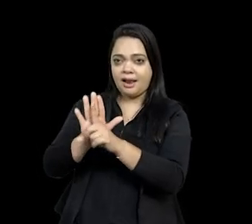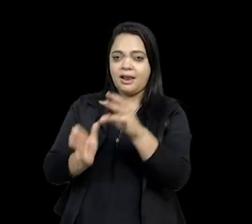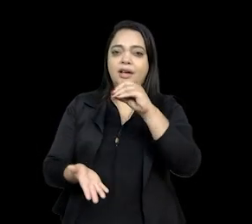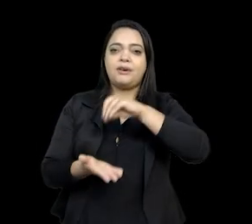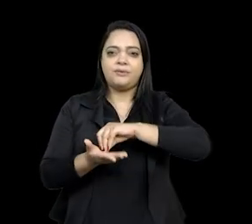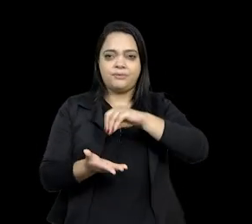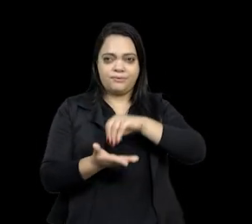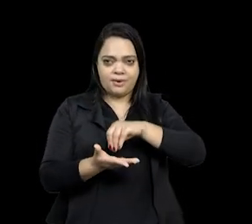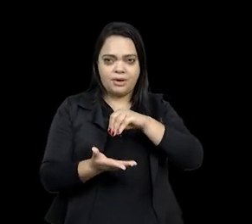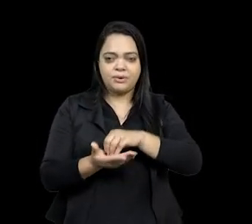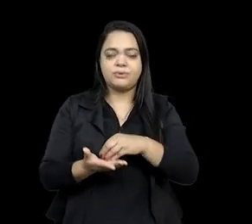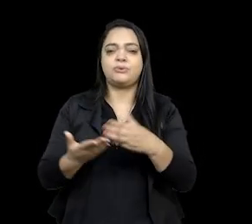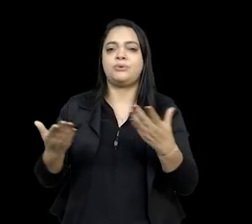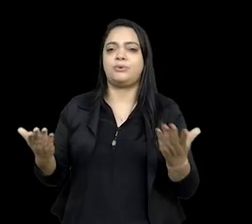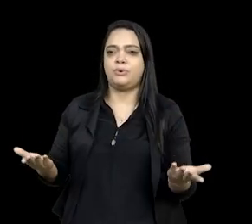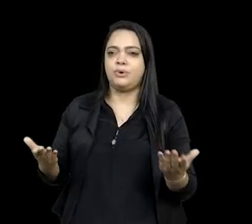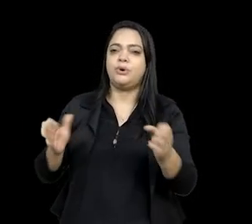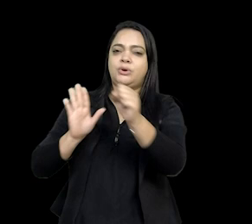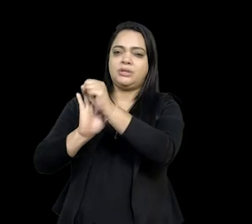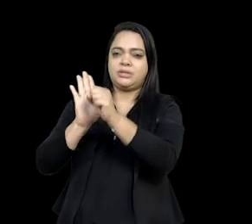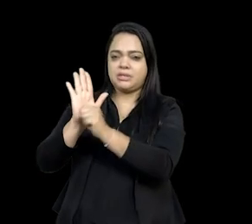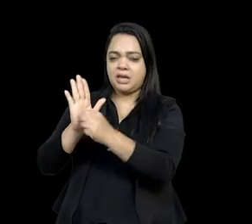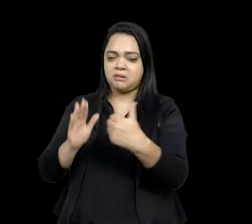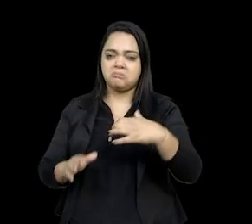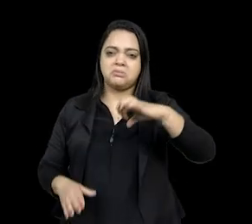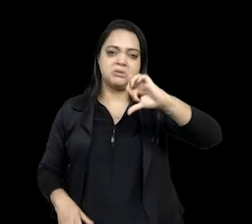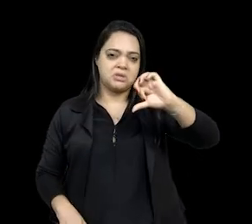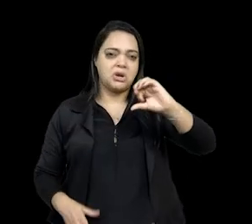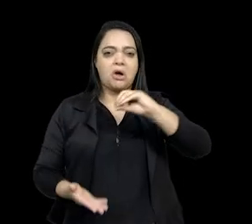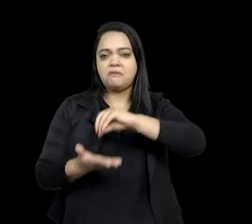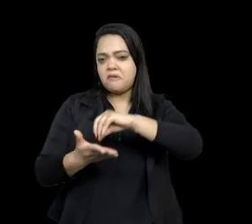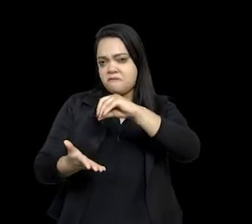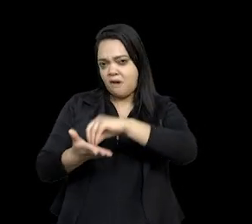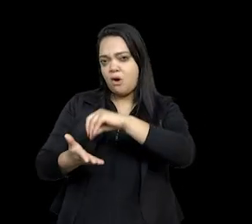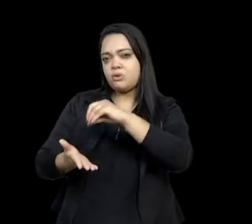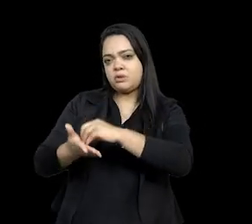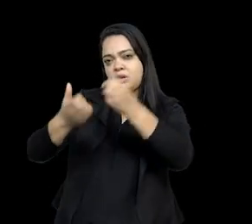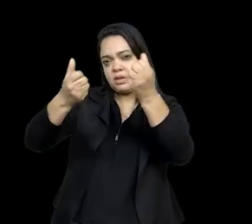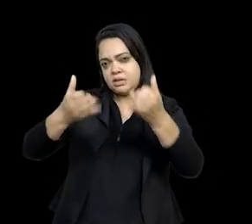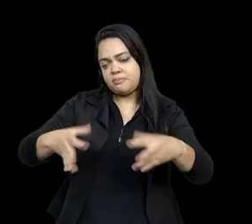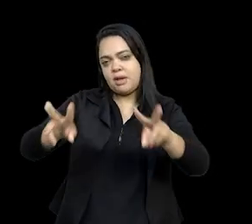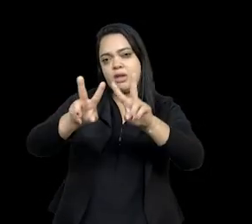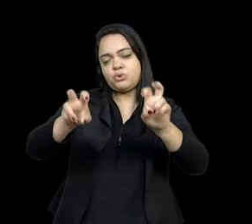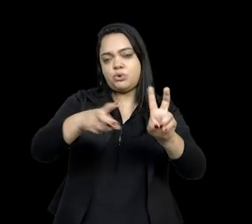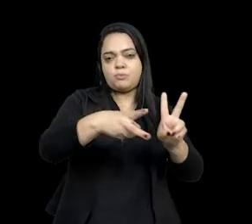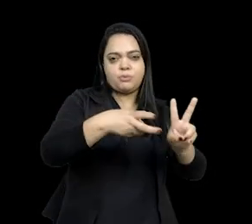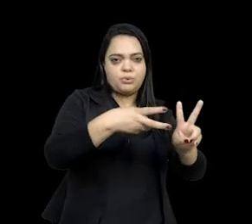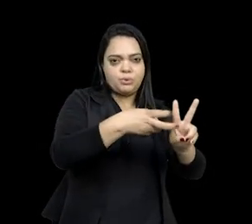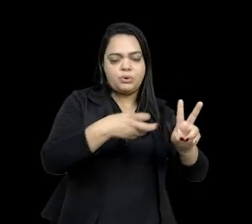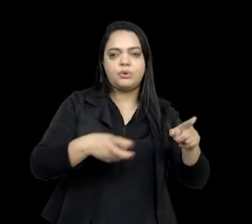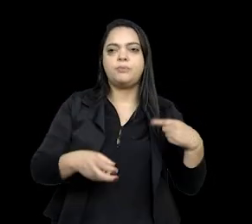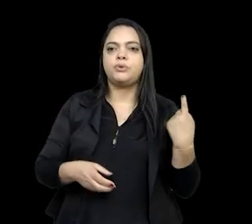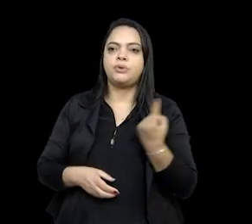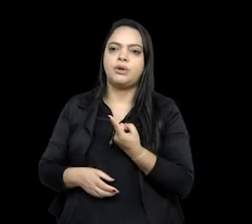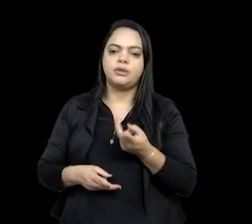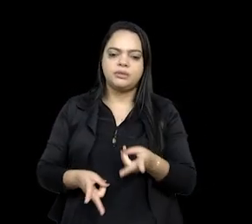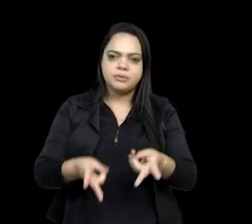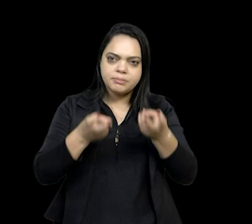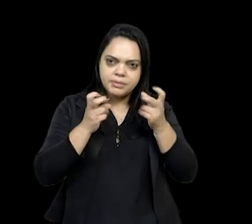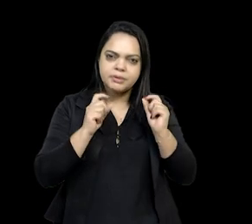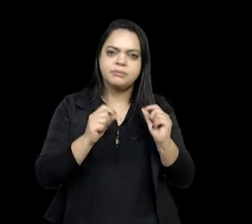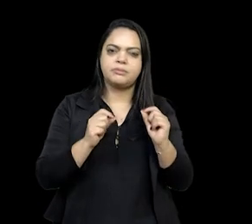Manuela Carneiro da Cunha fala, que é o século XIX em relação à questão indígena, a gente teve uma associação, essa tentativa de